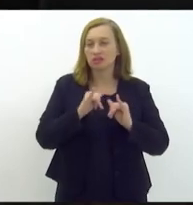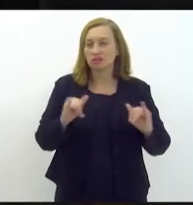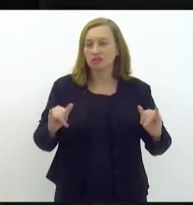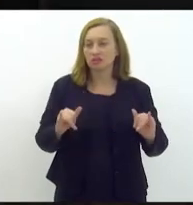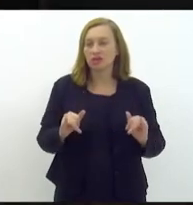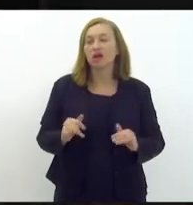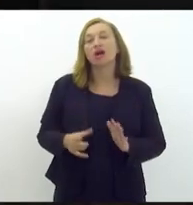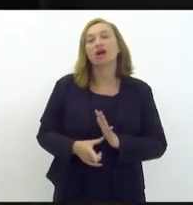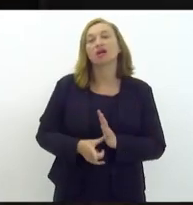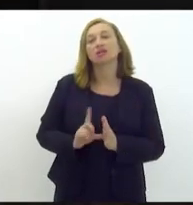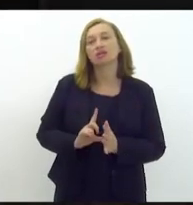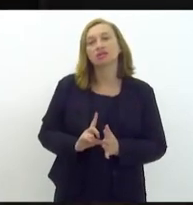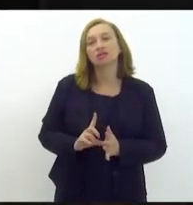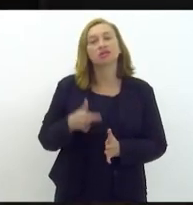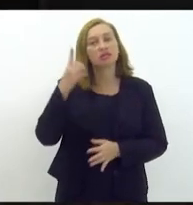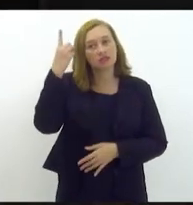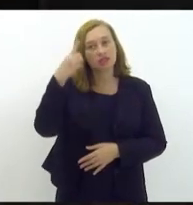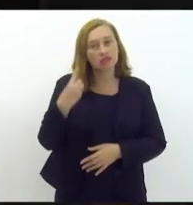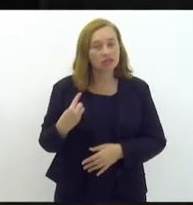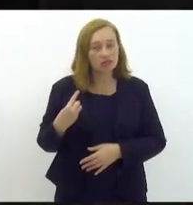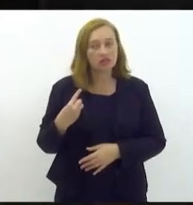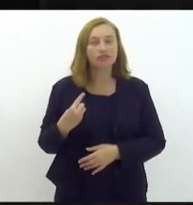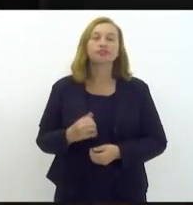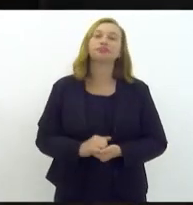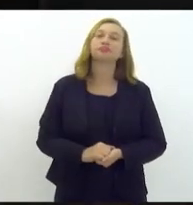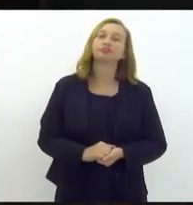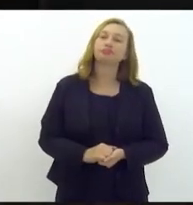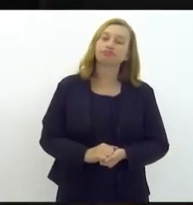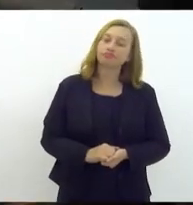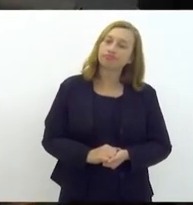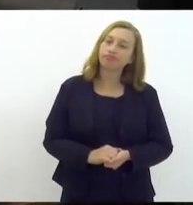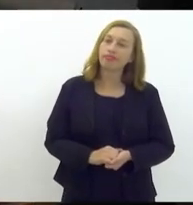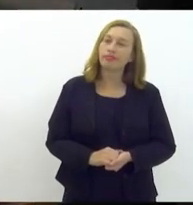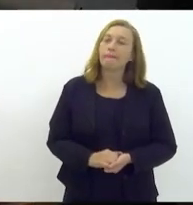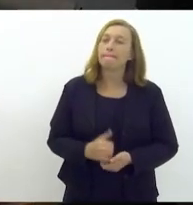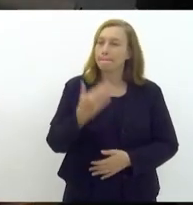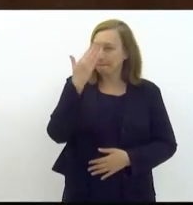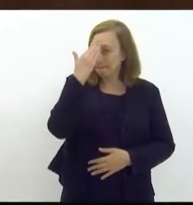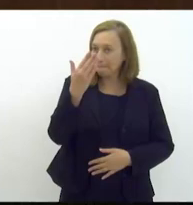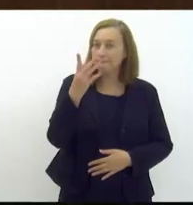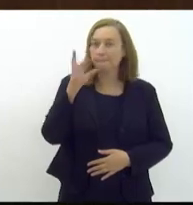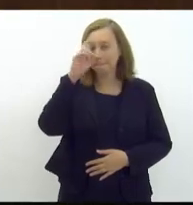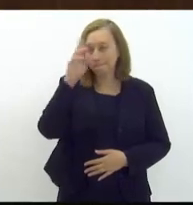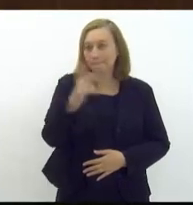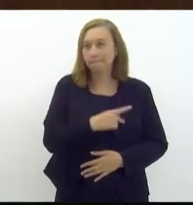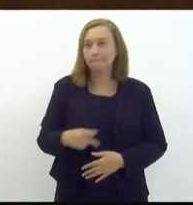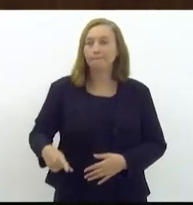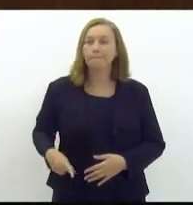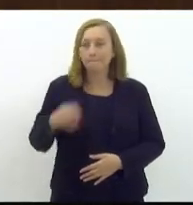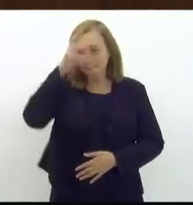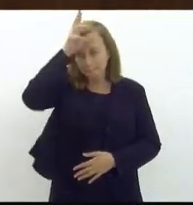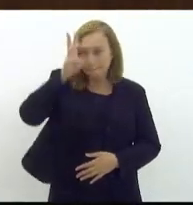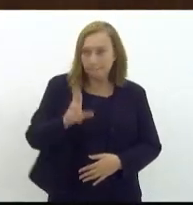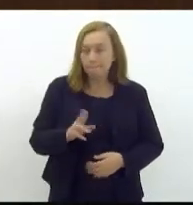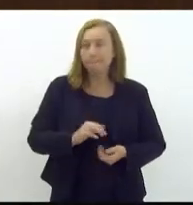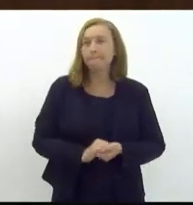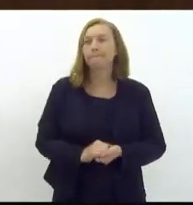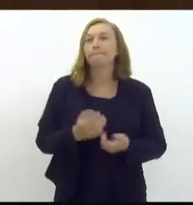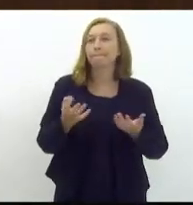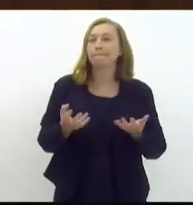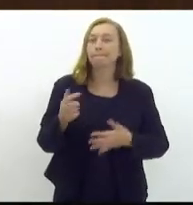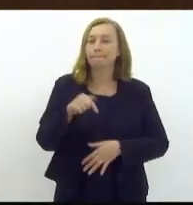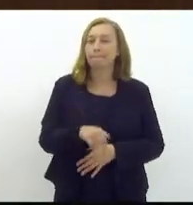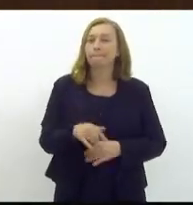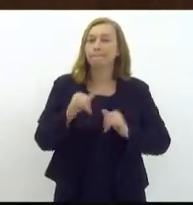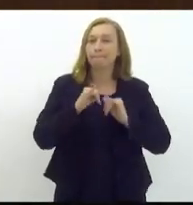antes da deputada Dani Monteiro. Agradeço, senhora presidenta Tia Ju. Queria